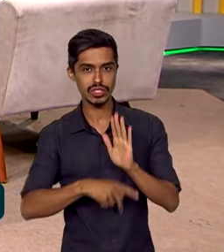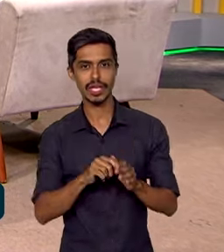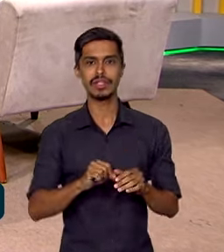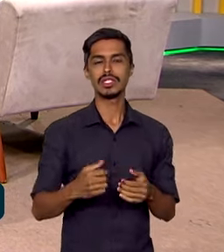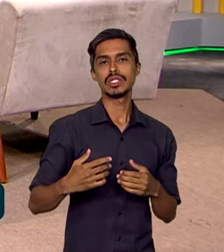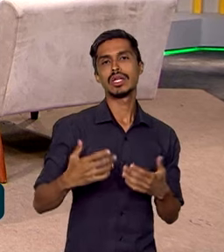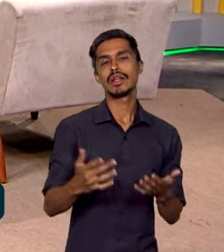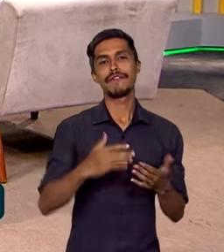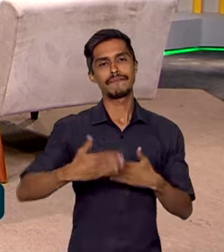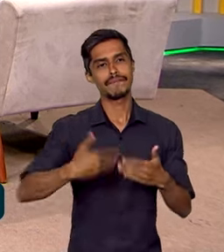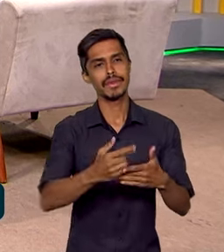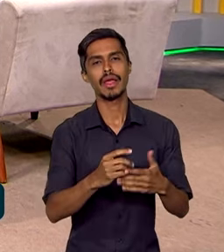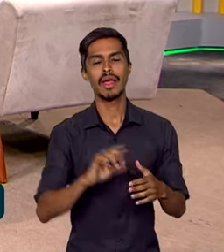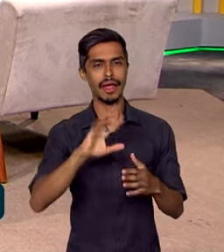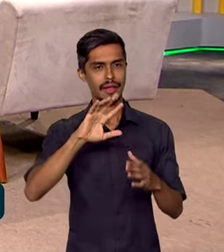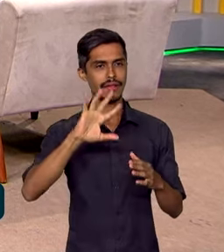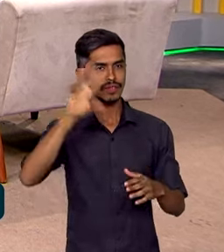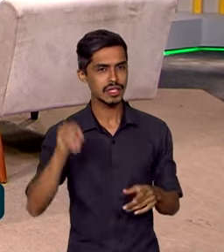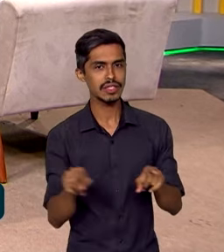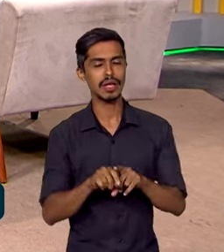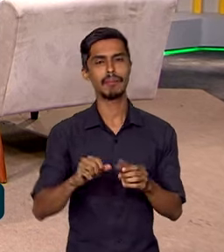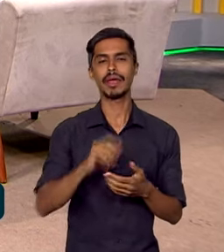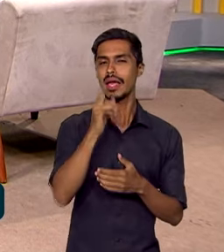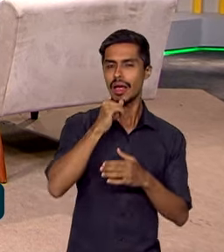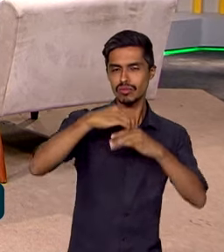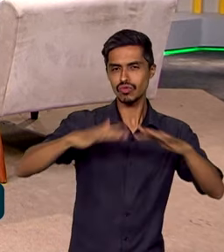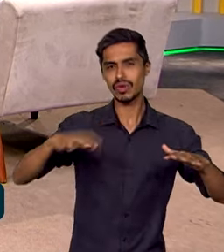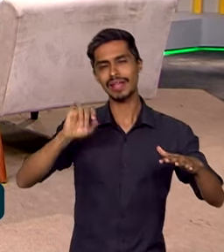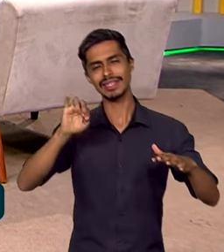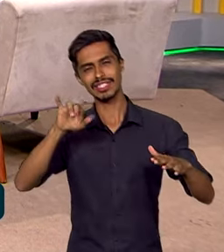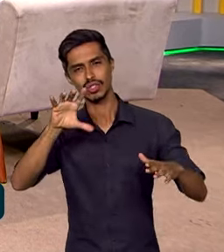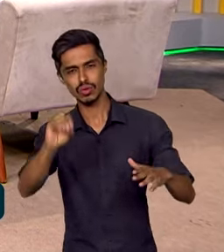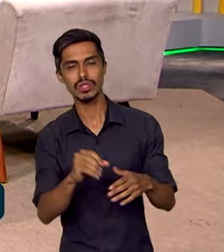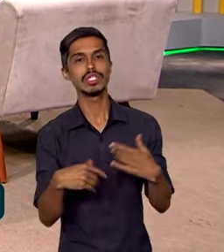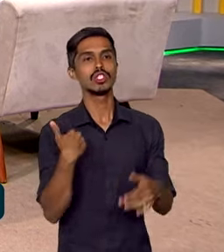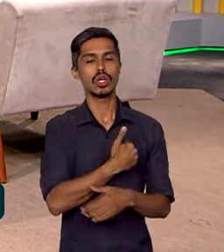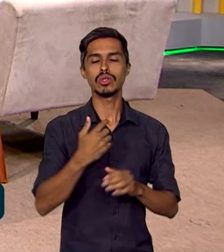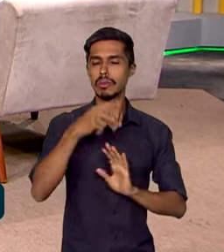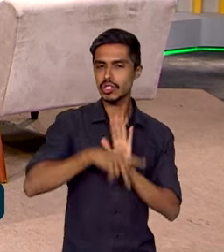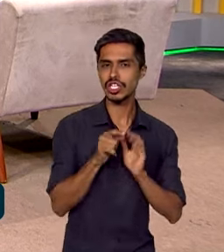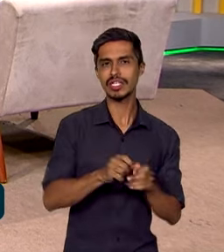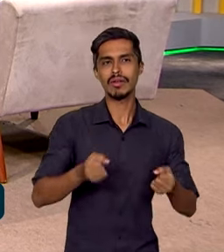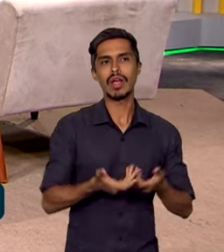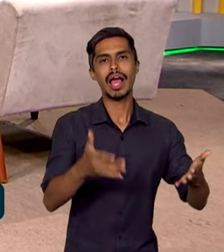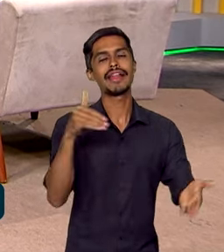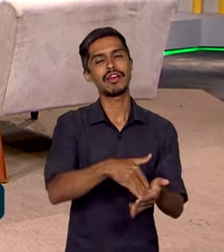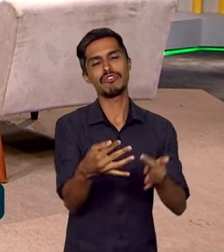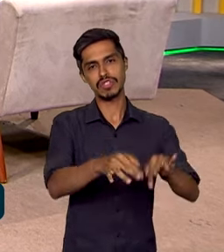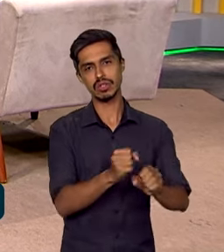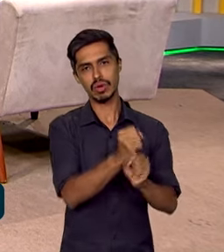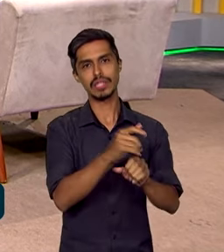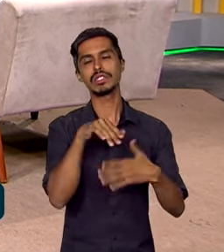Americanos como Atlânticas, a gente já desenhou o programa, mas os editais vão ser lançados agora, no final do ano, então